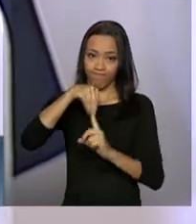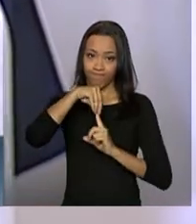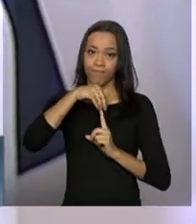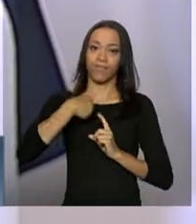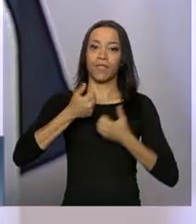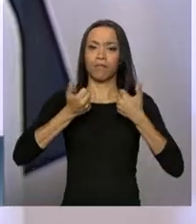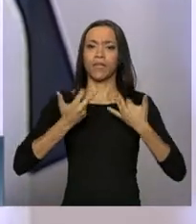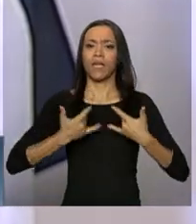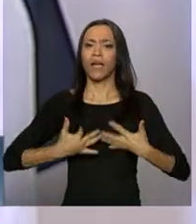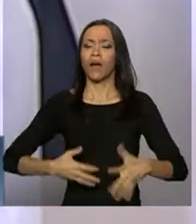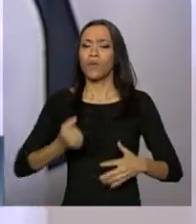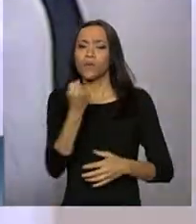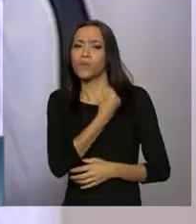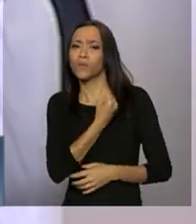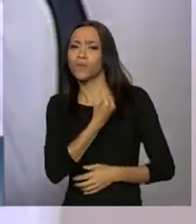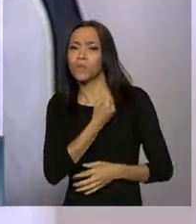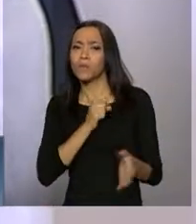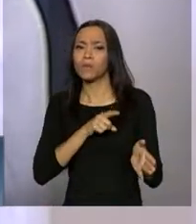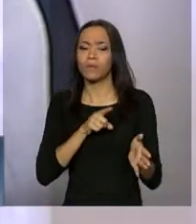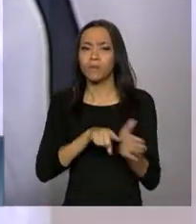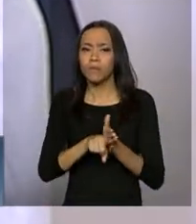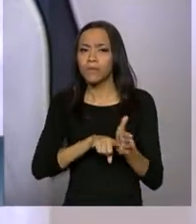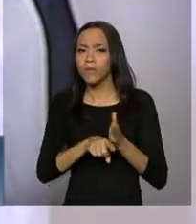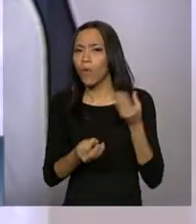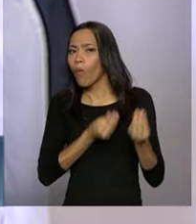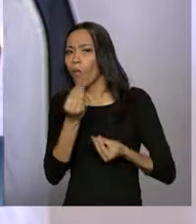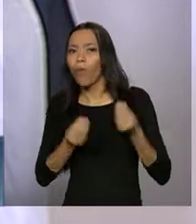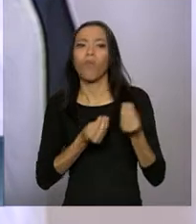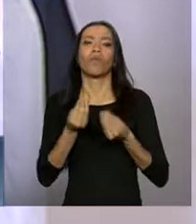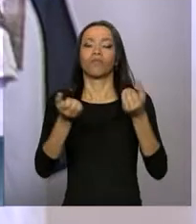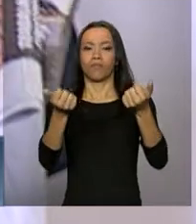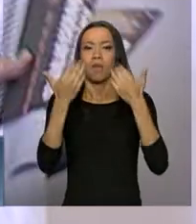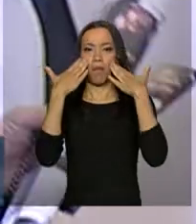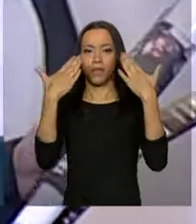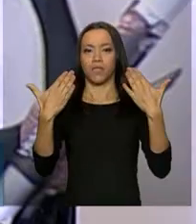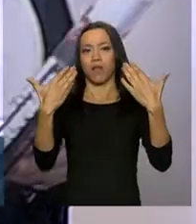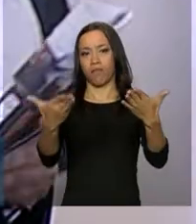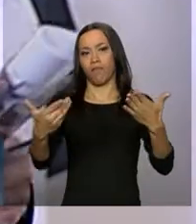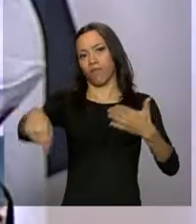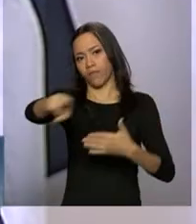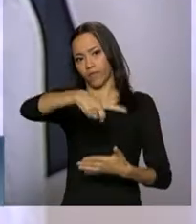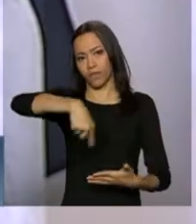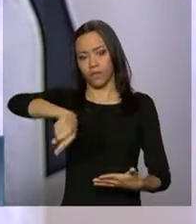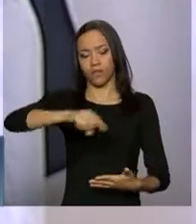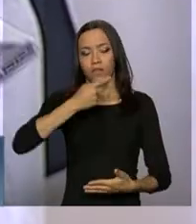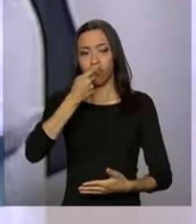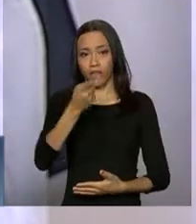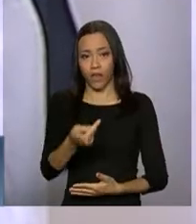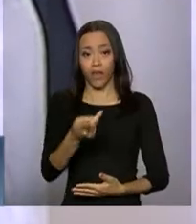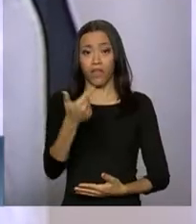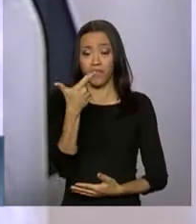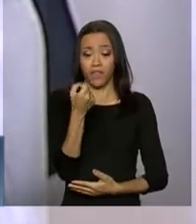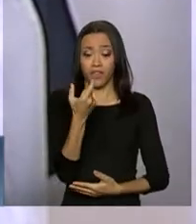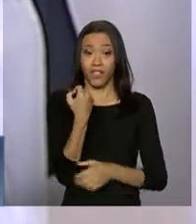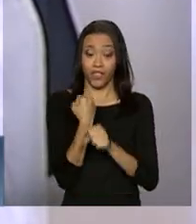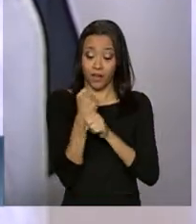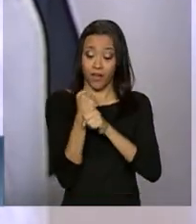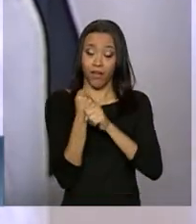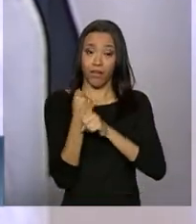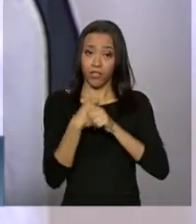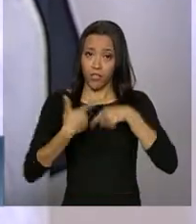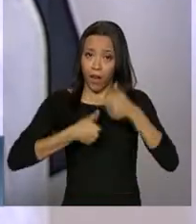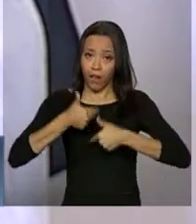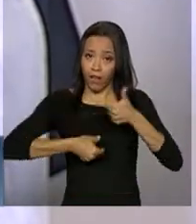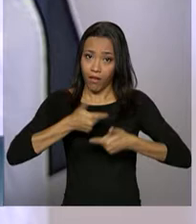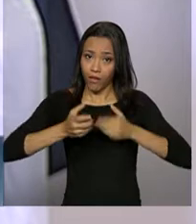números que estão à disposição com a nossa assessoria de comunicação e dizer que, se passados os 20 anos, a gente consegue consolidar